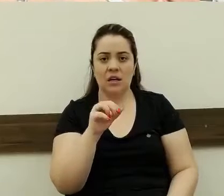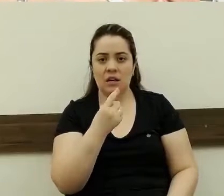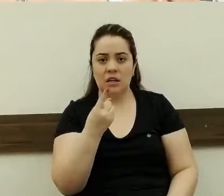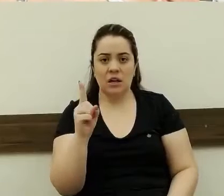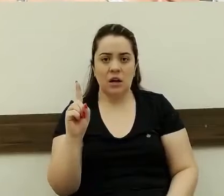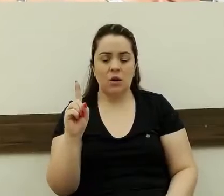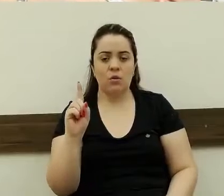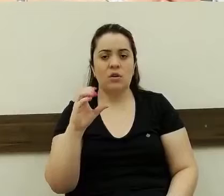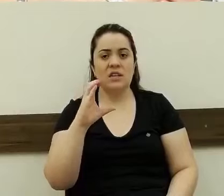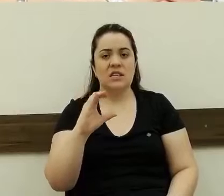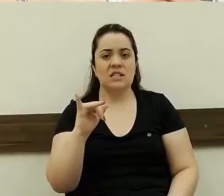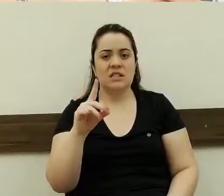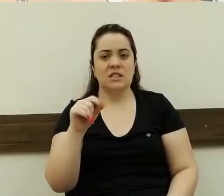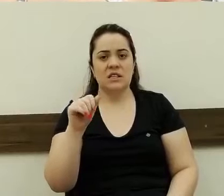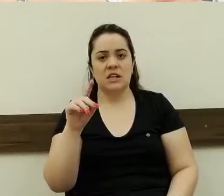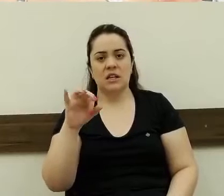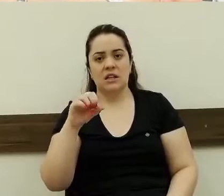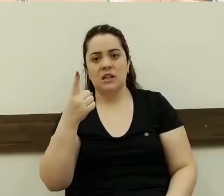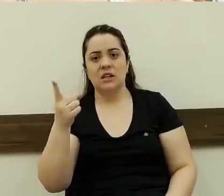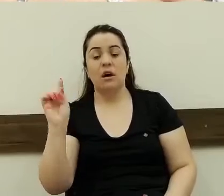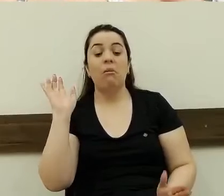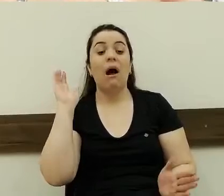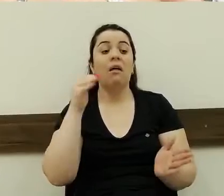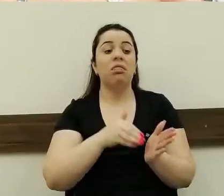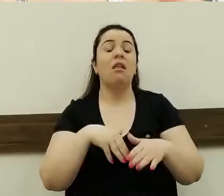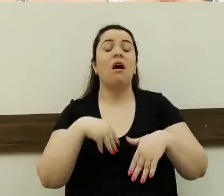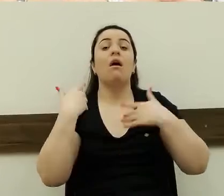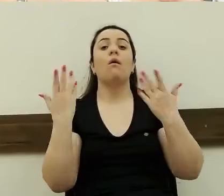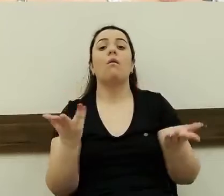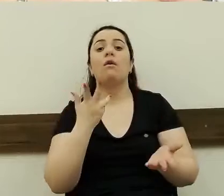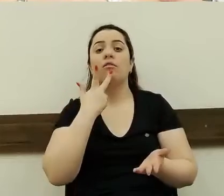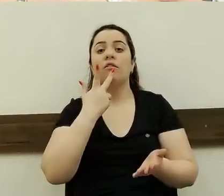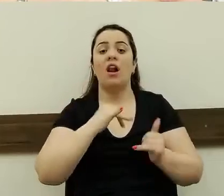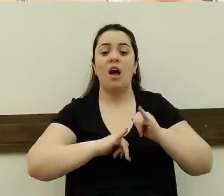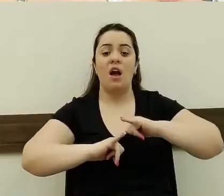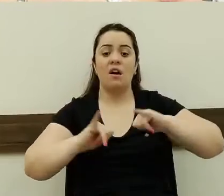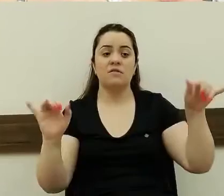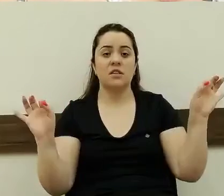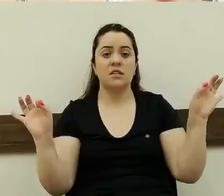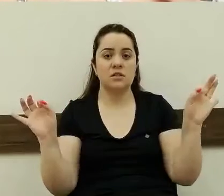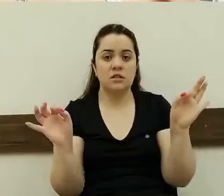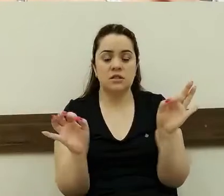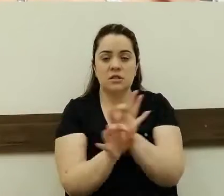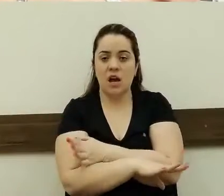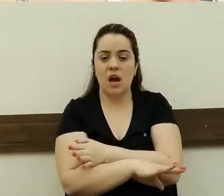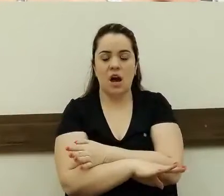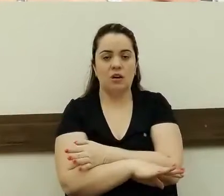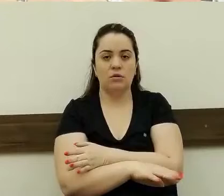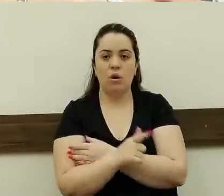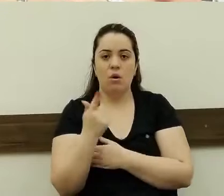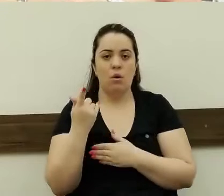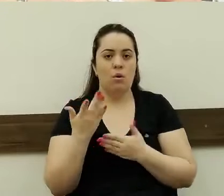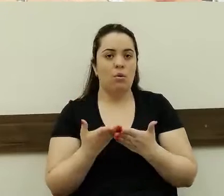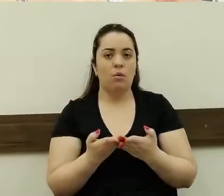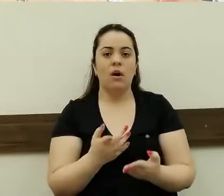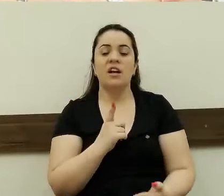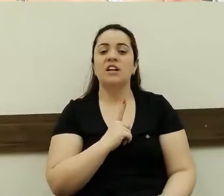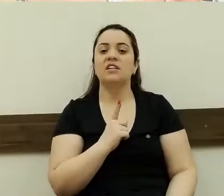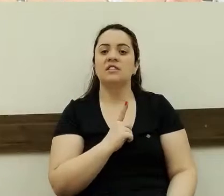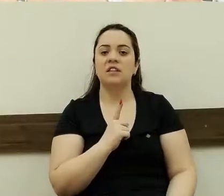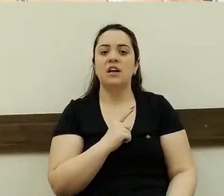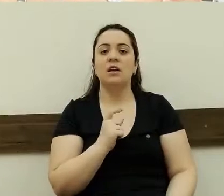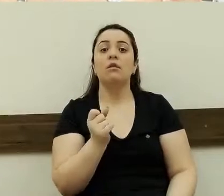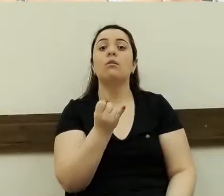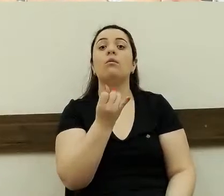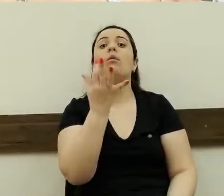para chegar assim e falar, já foi encerrado. Guaíra tem tantos mil habitantes. Eu, principalmente, fico